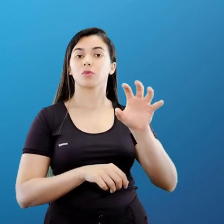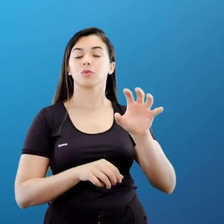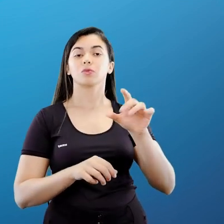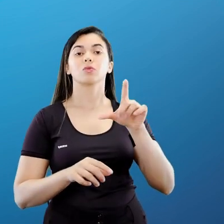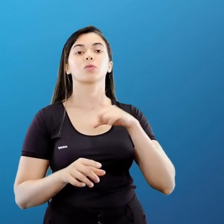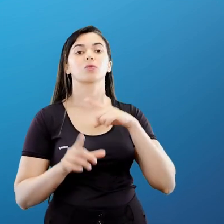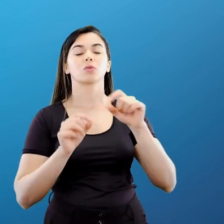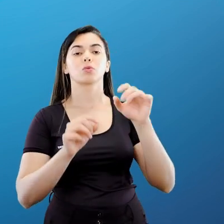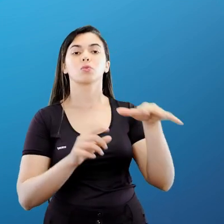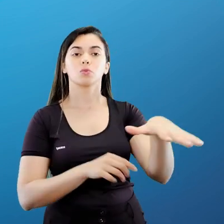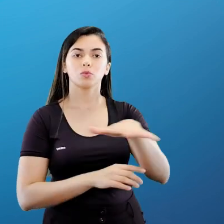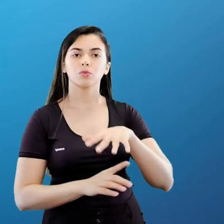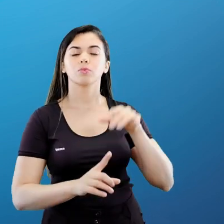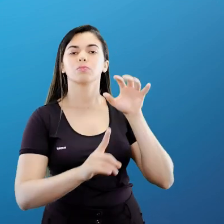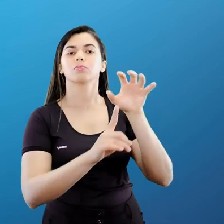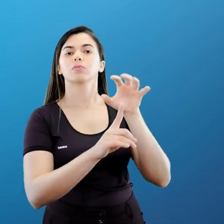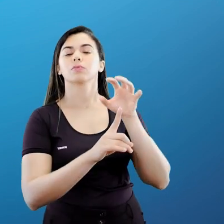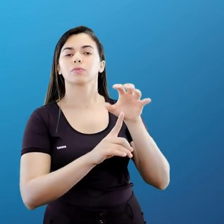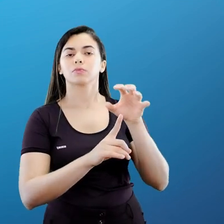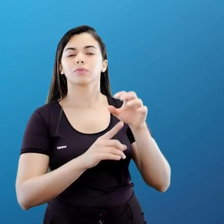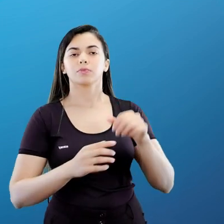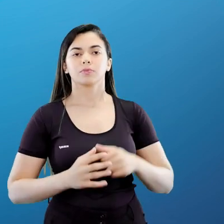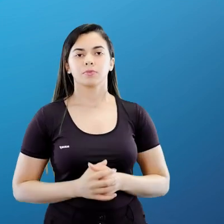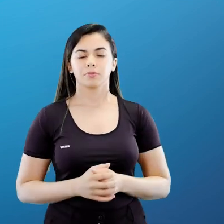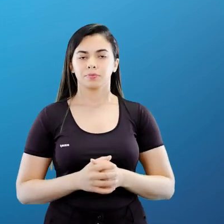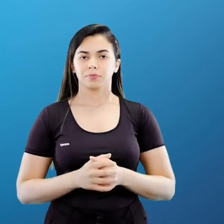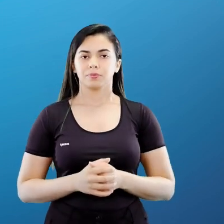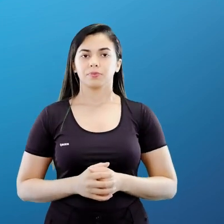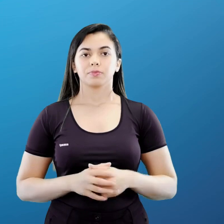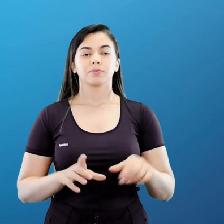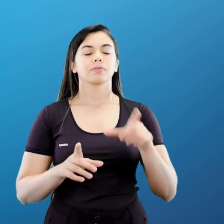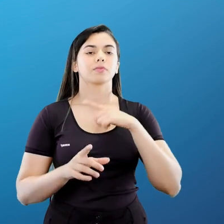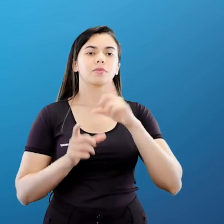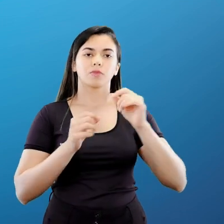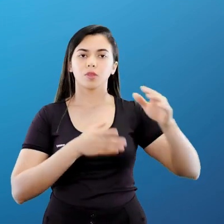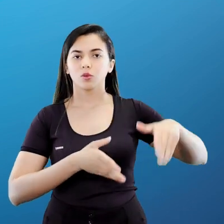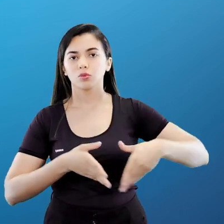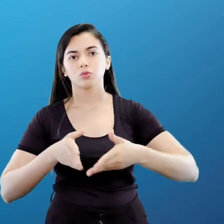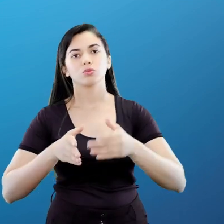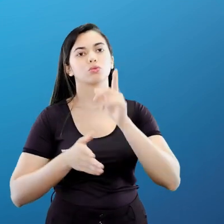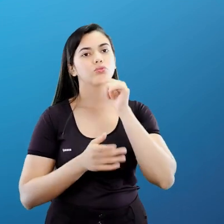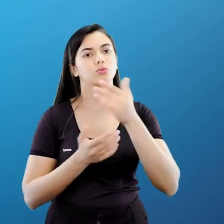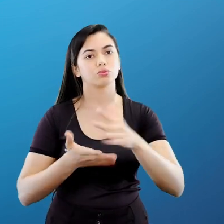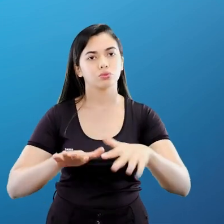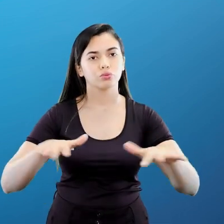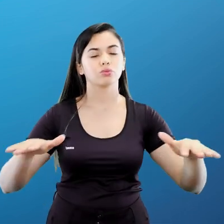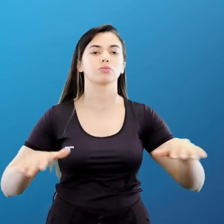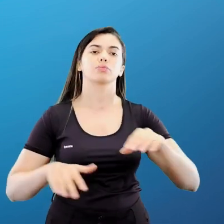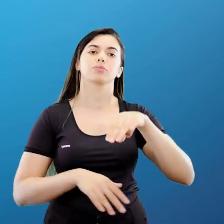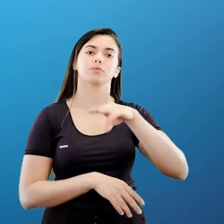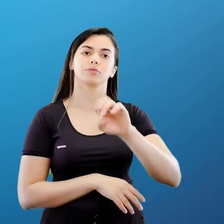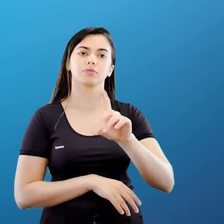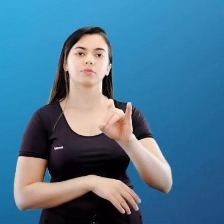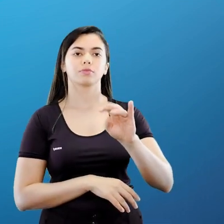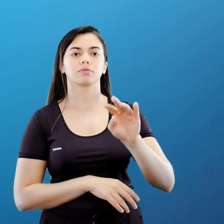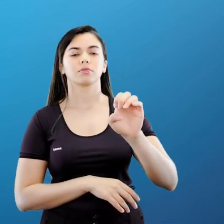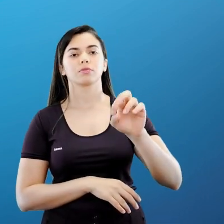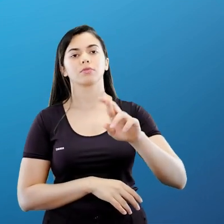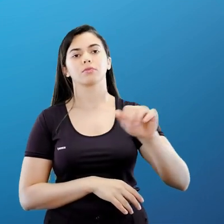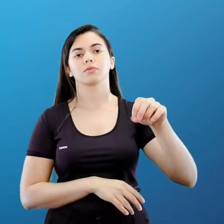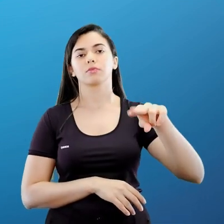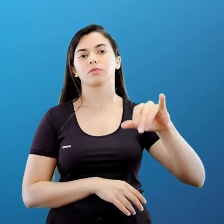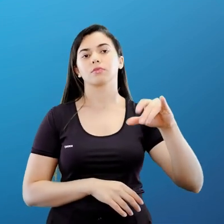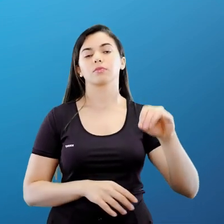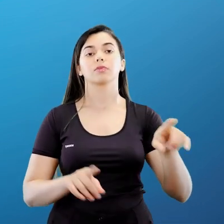área de influência que perpassa o mar Mediterrâneo, que perpassa aí para os limites do continente